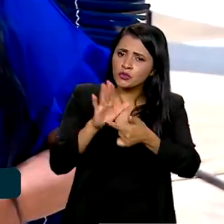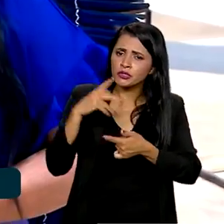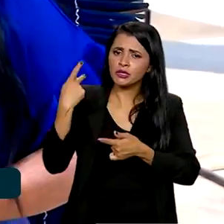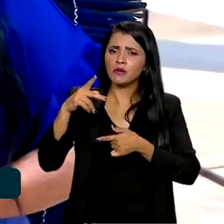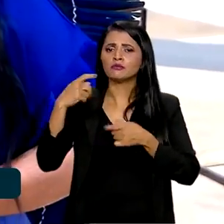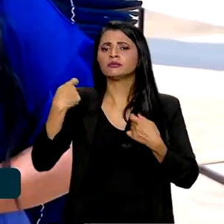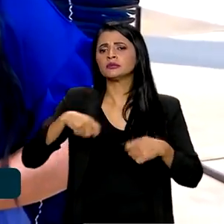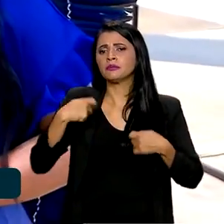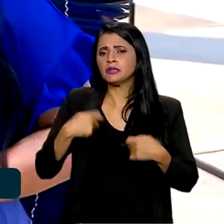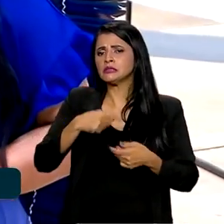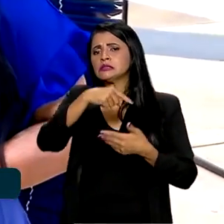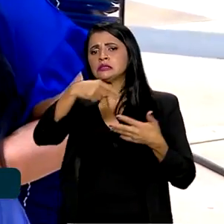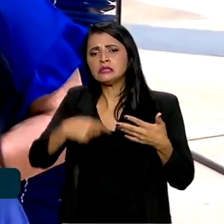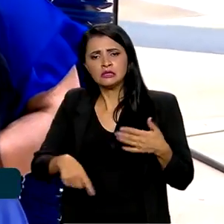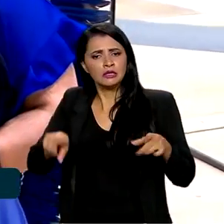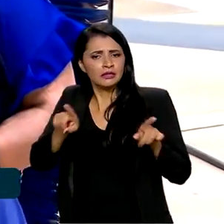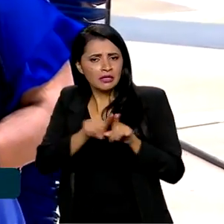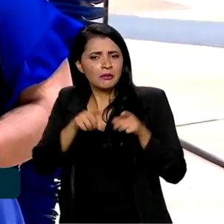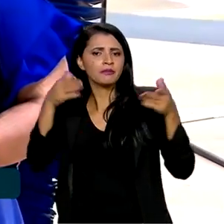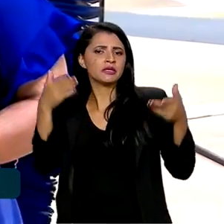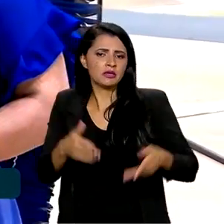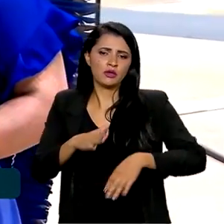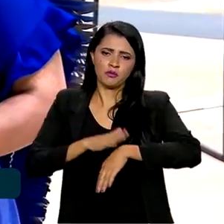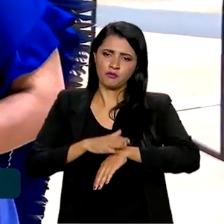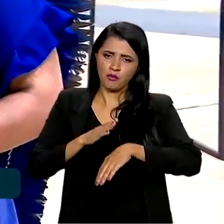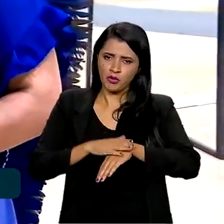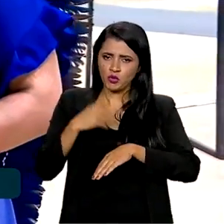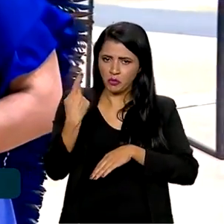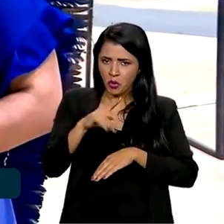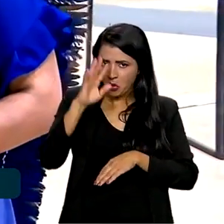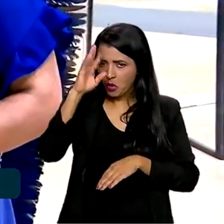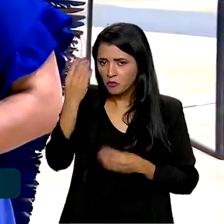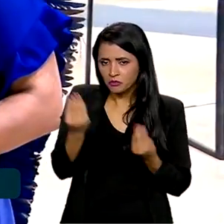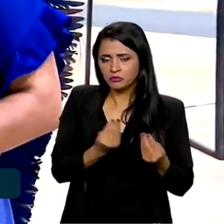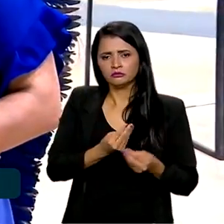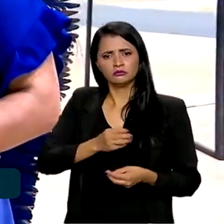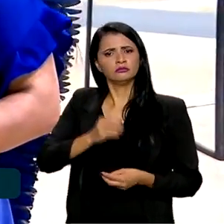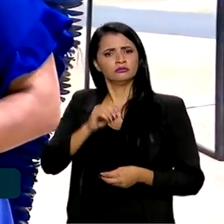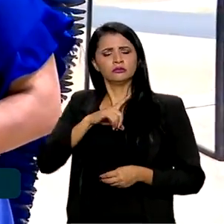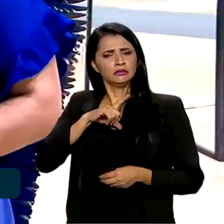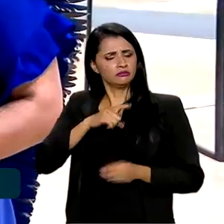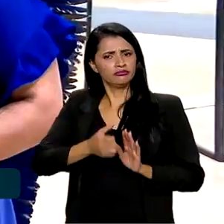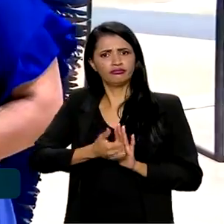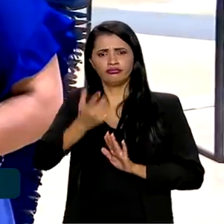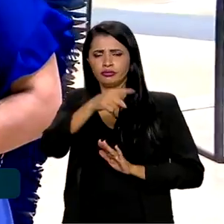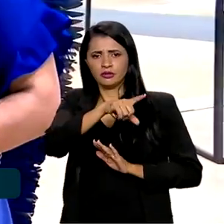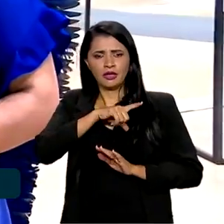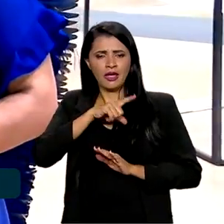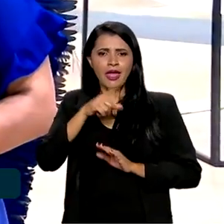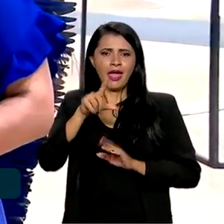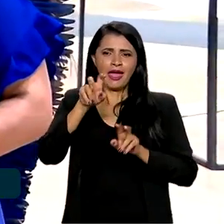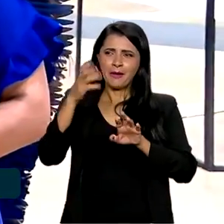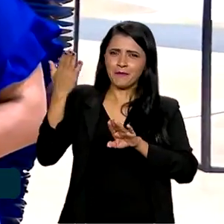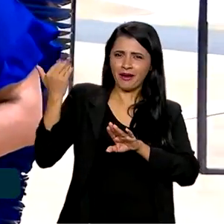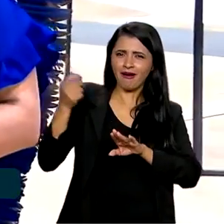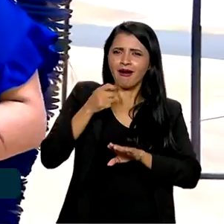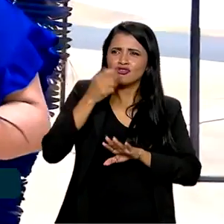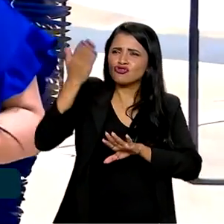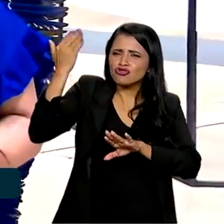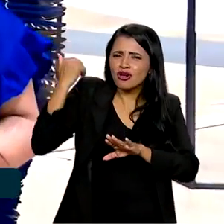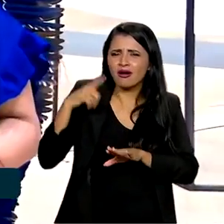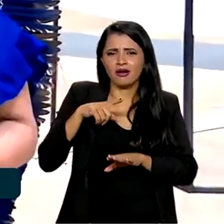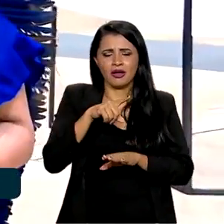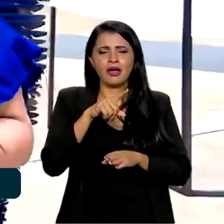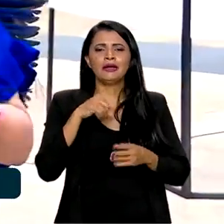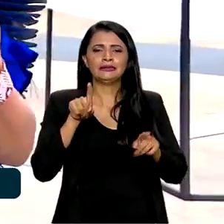necessidades e também participando desses momentos de decisão? Muito. É uma demanda antiga. Inclusive, o Ministério